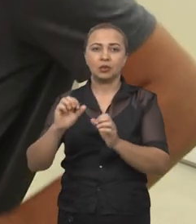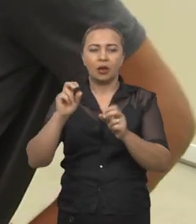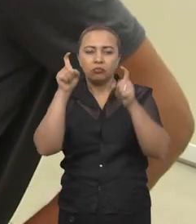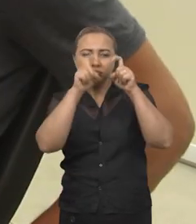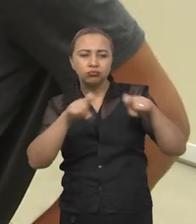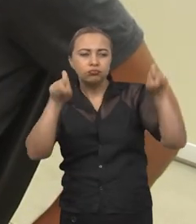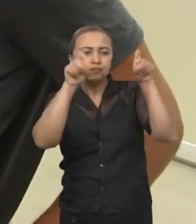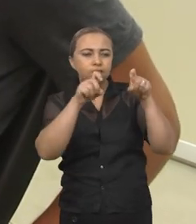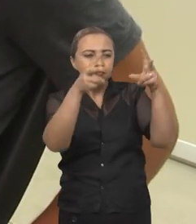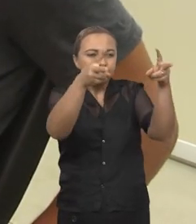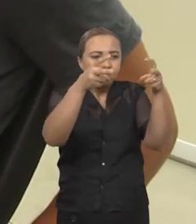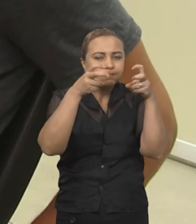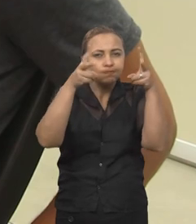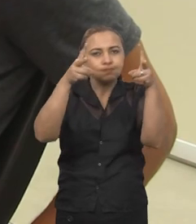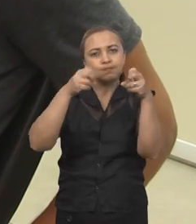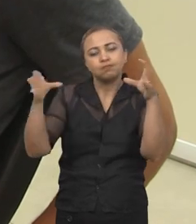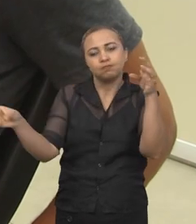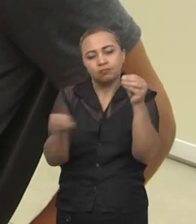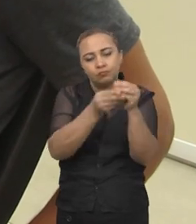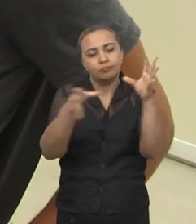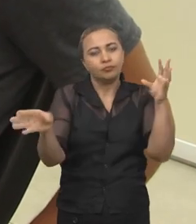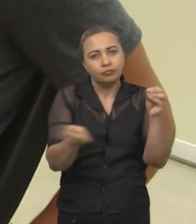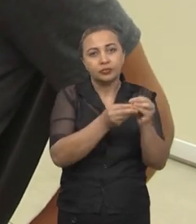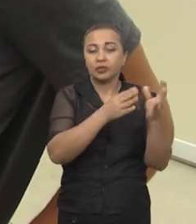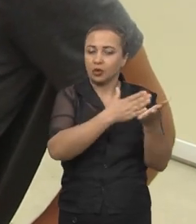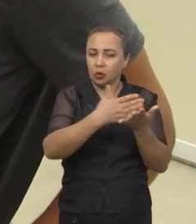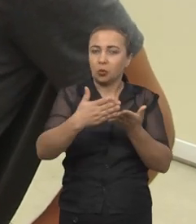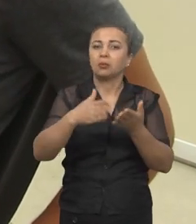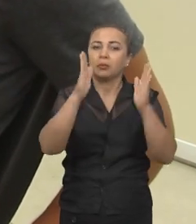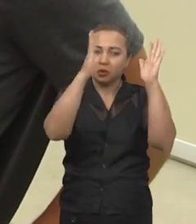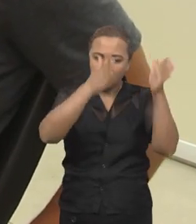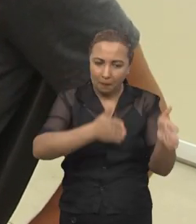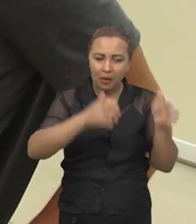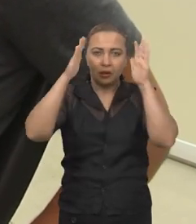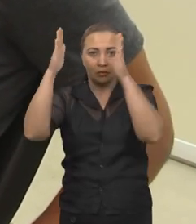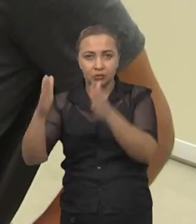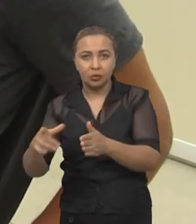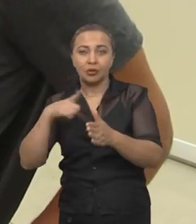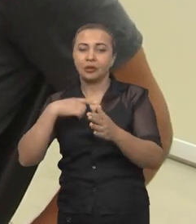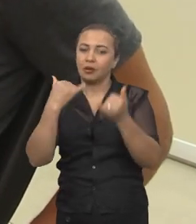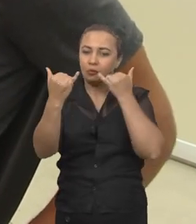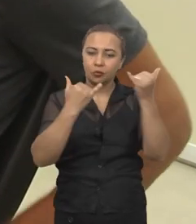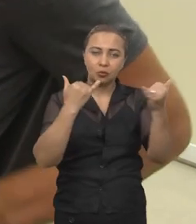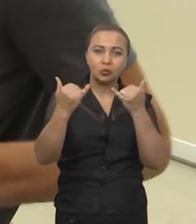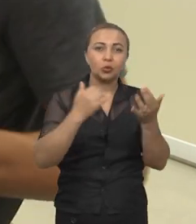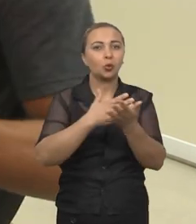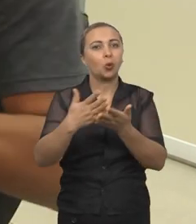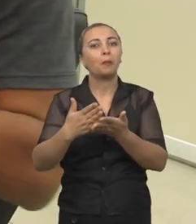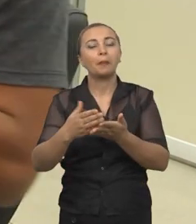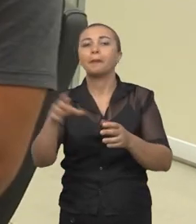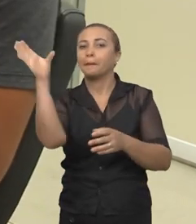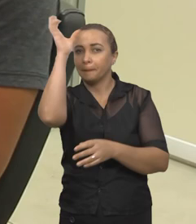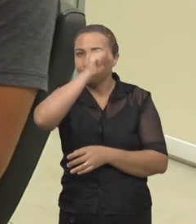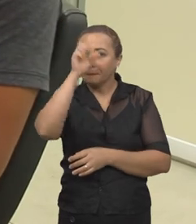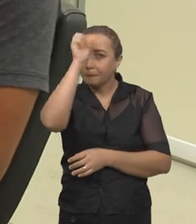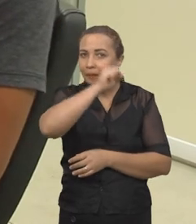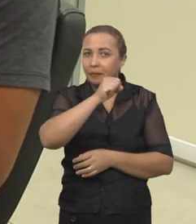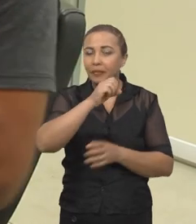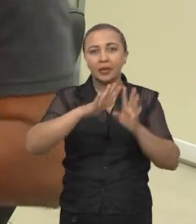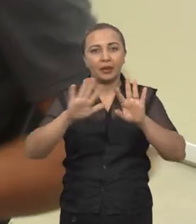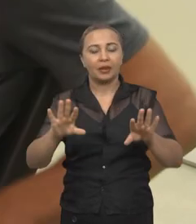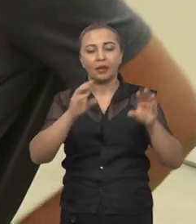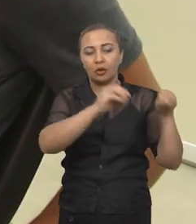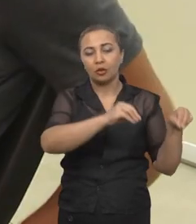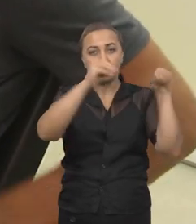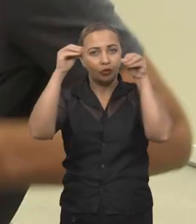a partir desses padrões dessas informações ela começa a aprender dessa forma que é